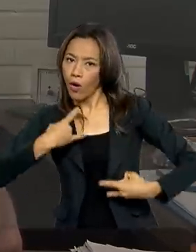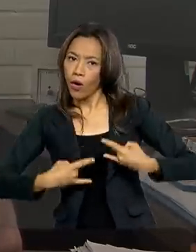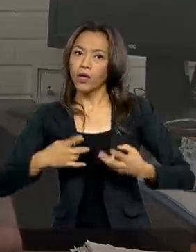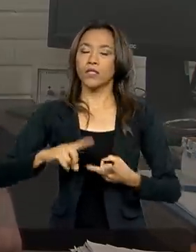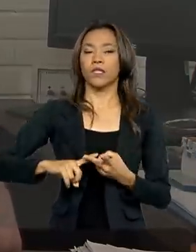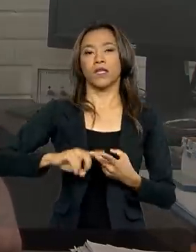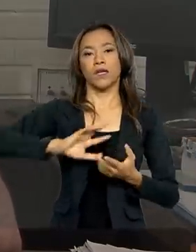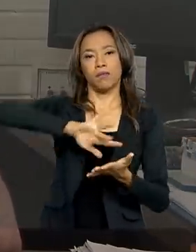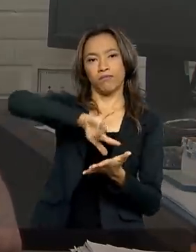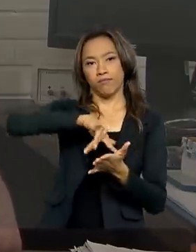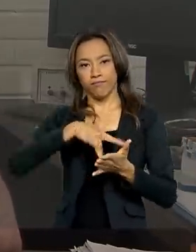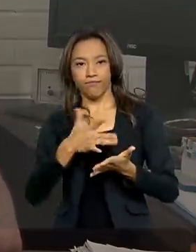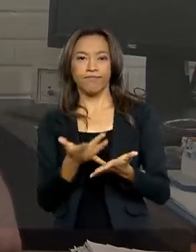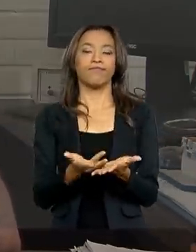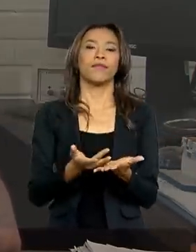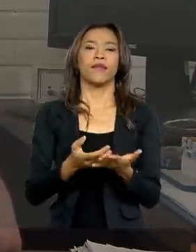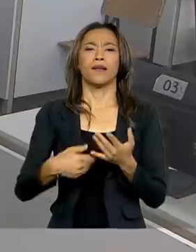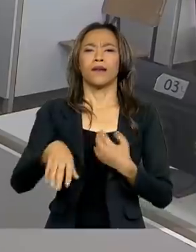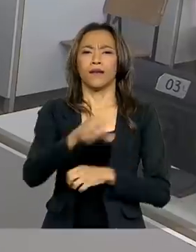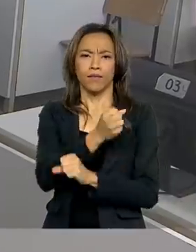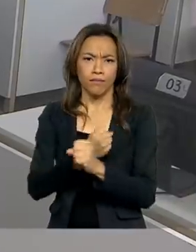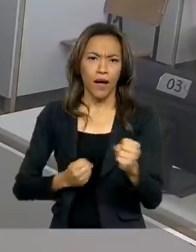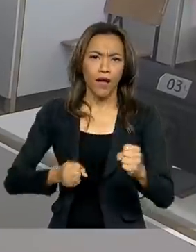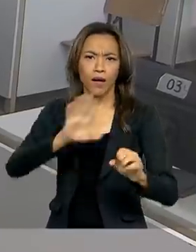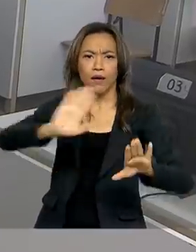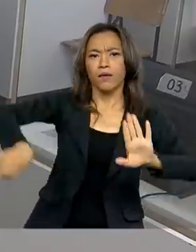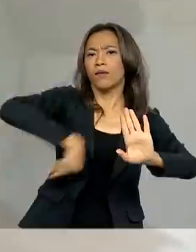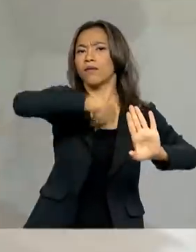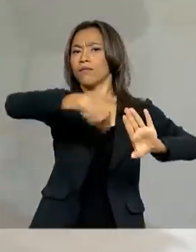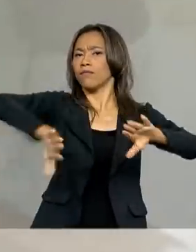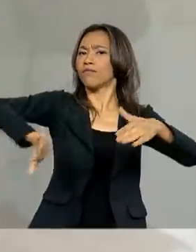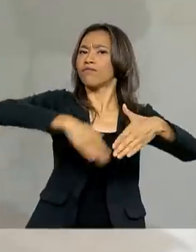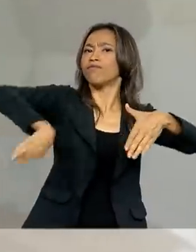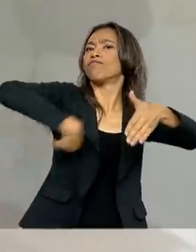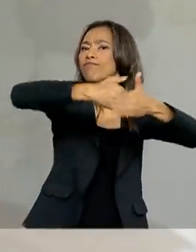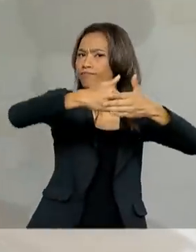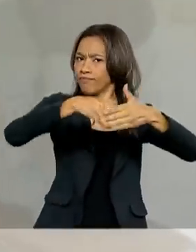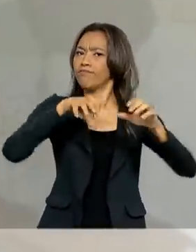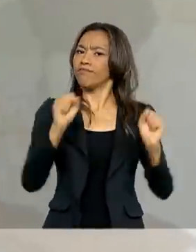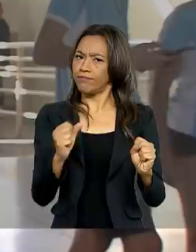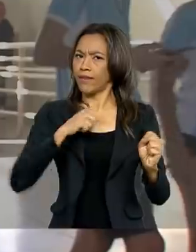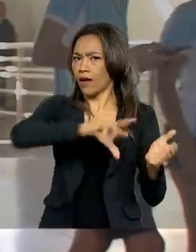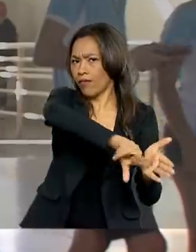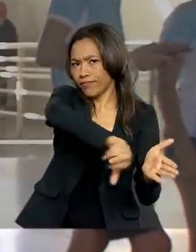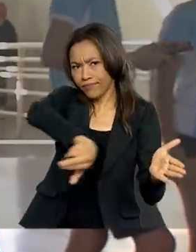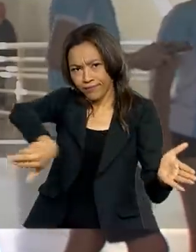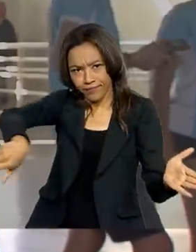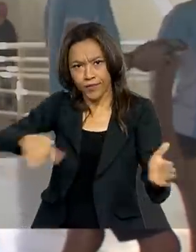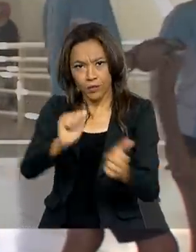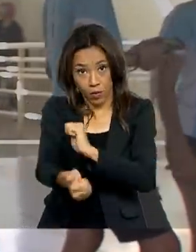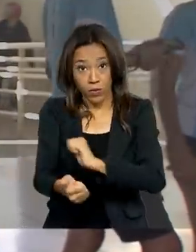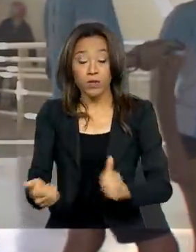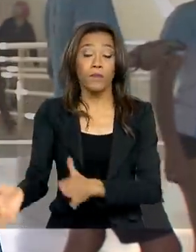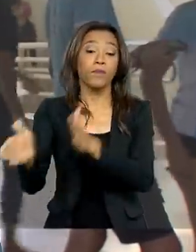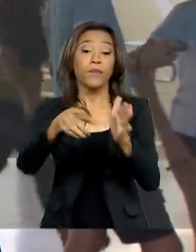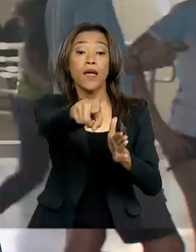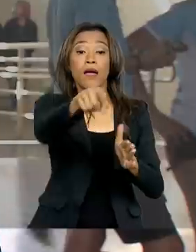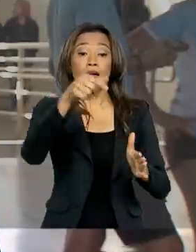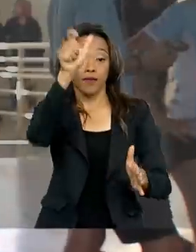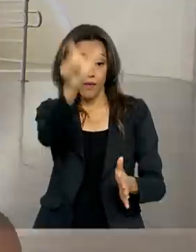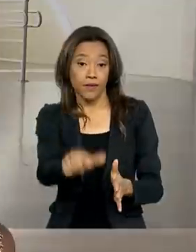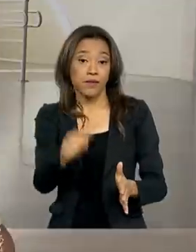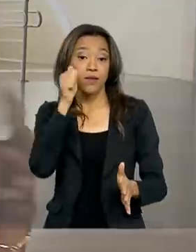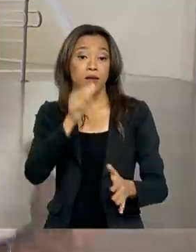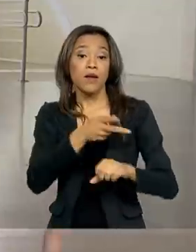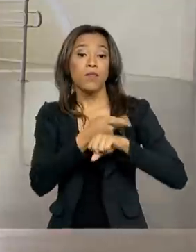capoeira, muay thai. Foi essa estrutura e a qualificação dos professores que fizeram Isabela procurar o